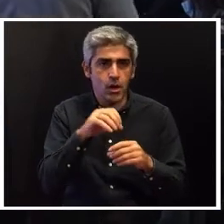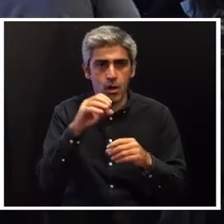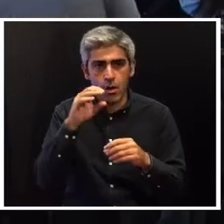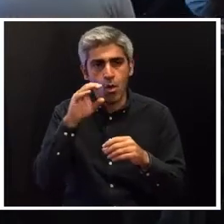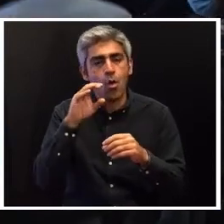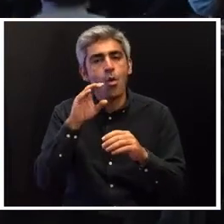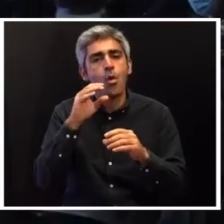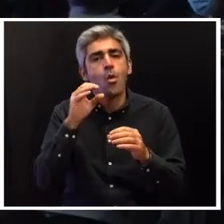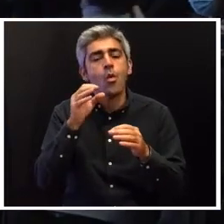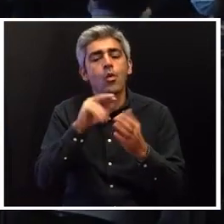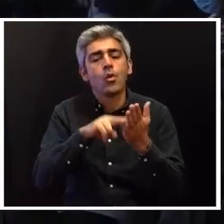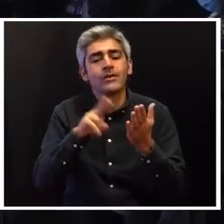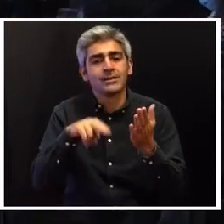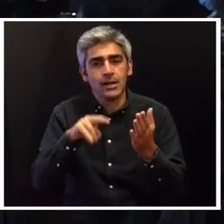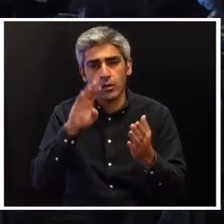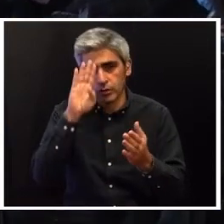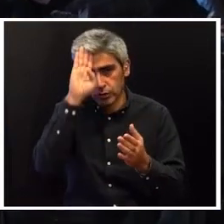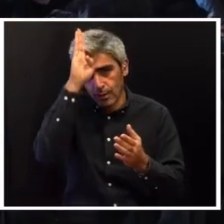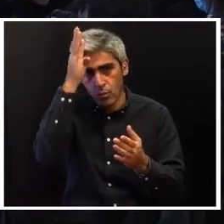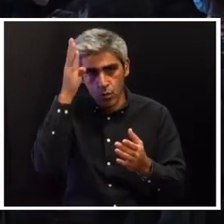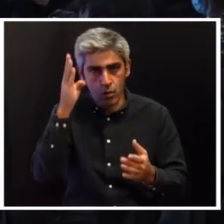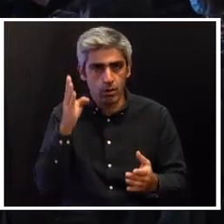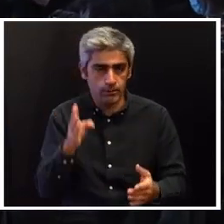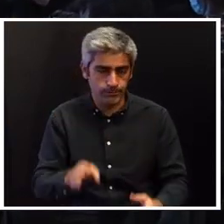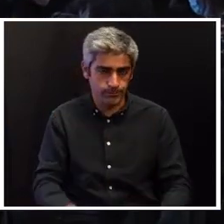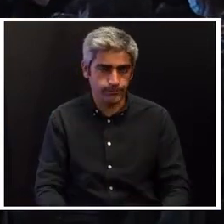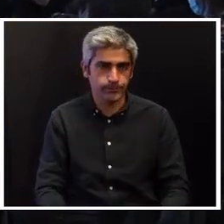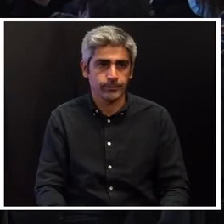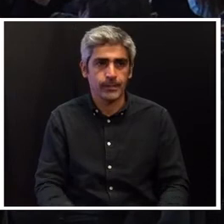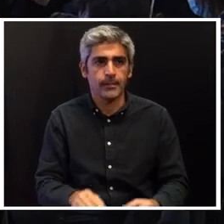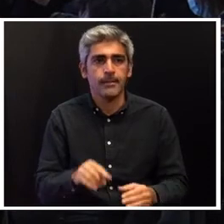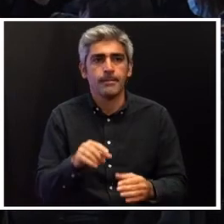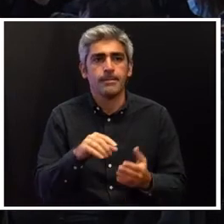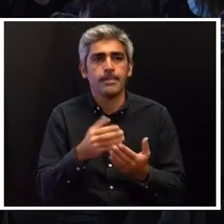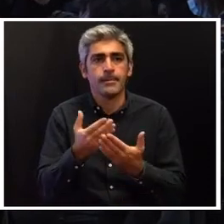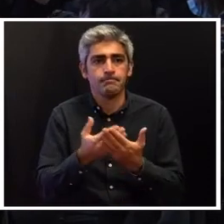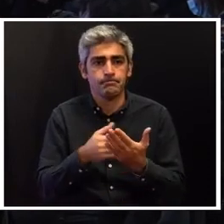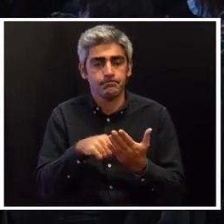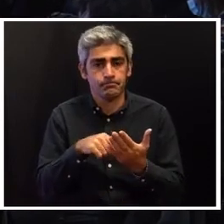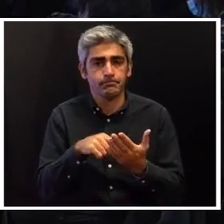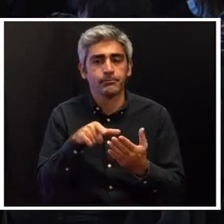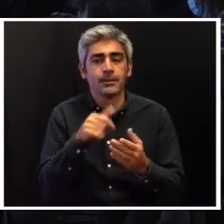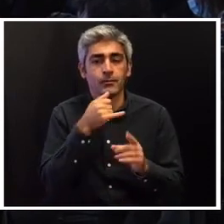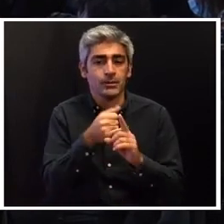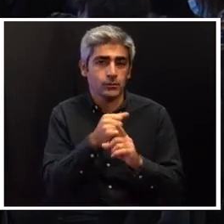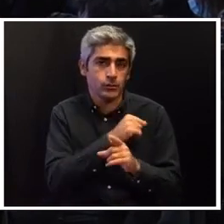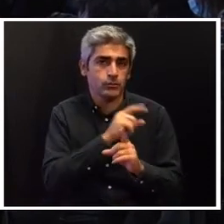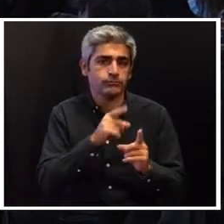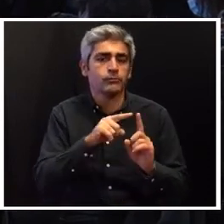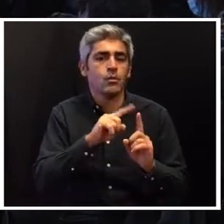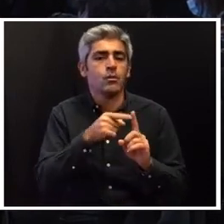A Equipe de Análise Retrospectiva de Homicídio e a Violência Doméstica, que iniciou a sua atividade no ano de 2017,